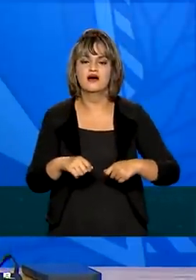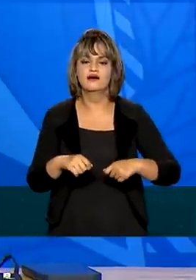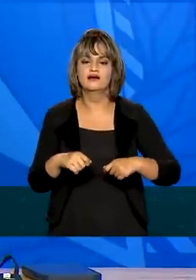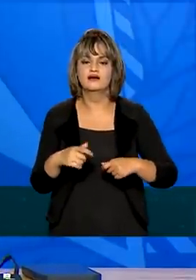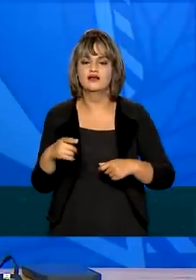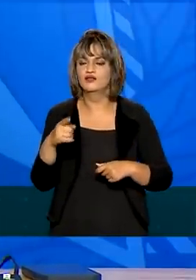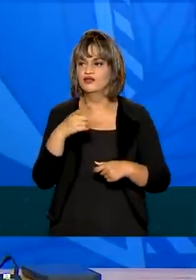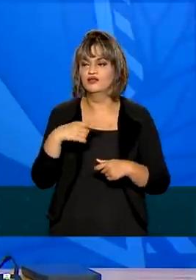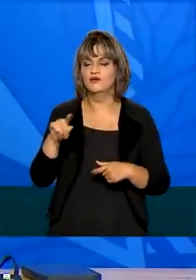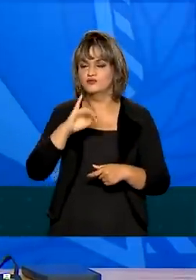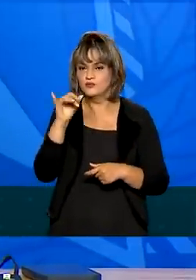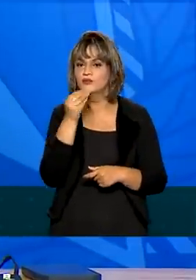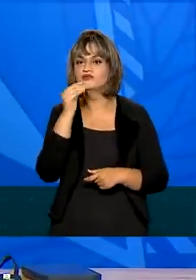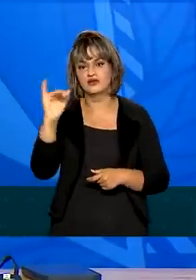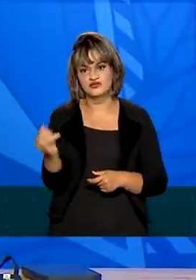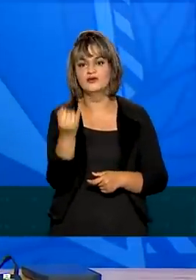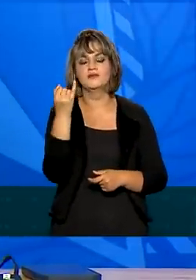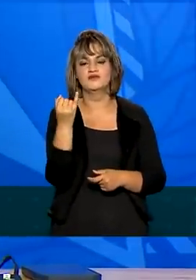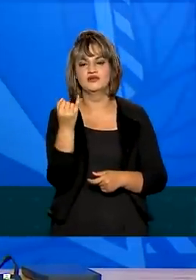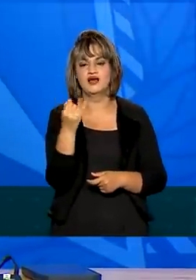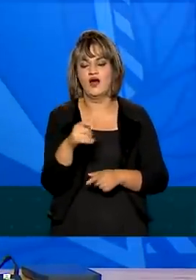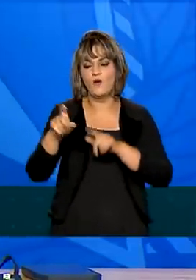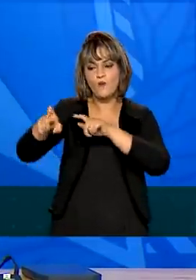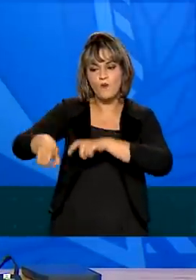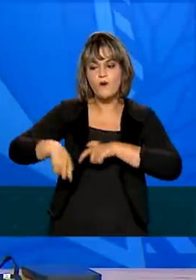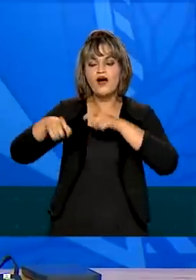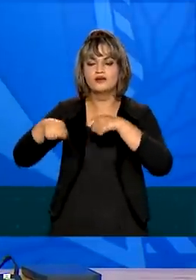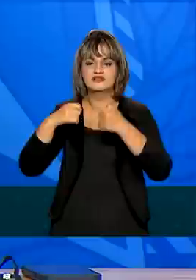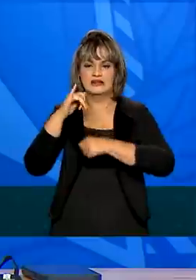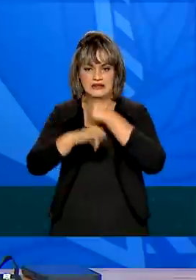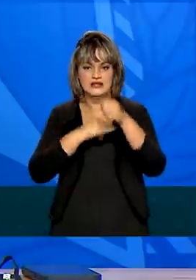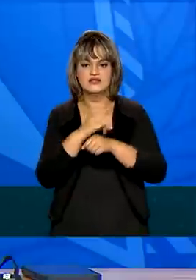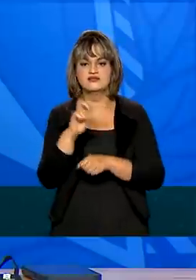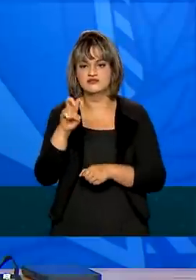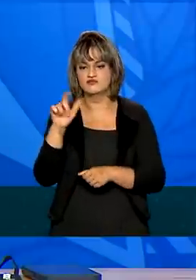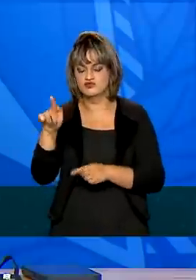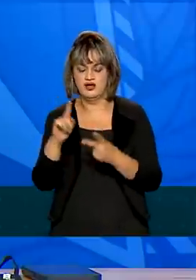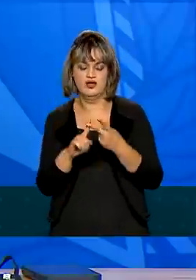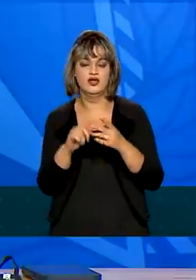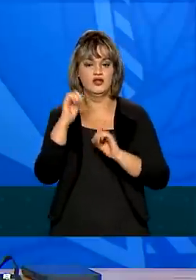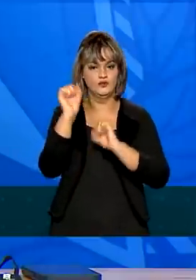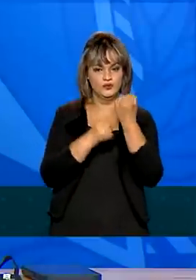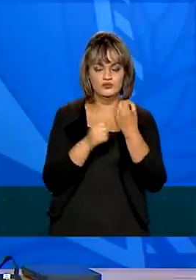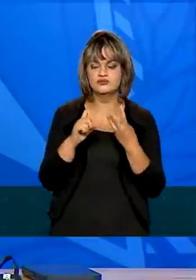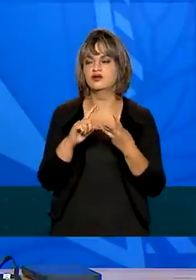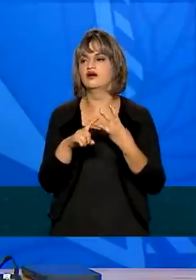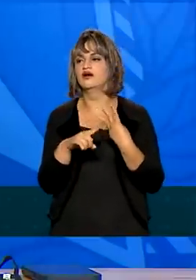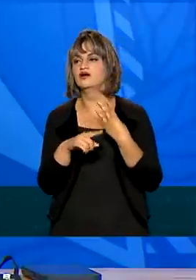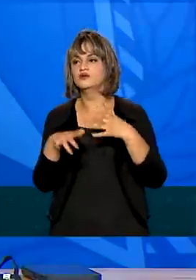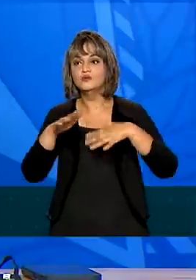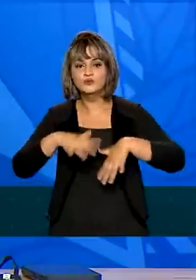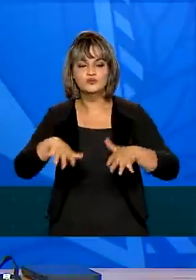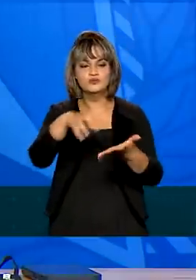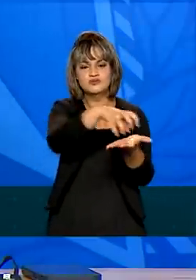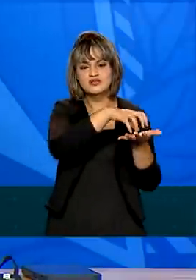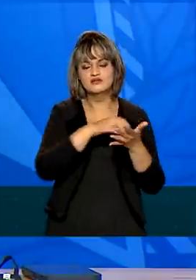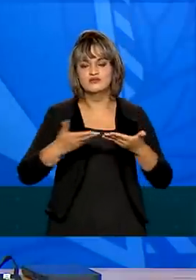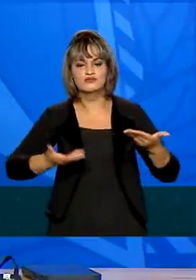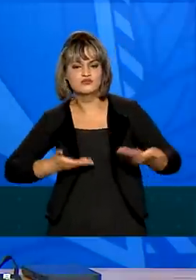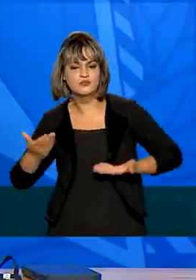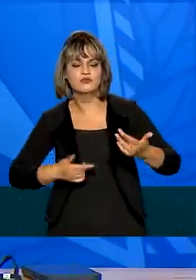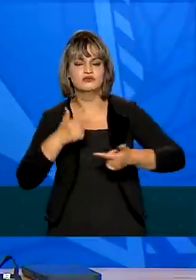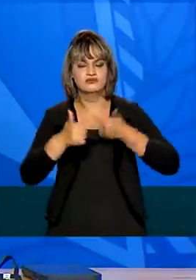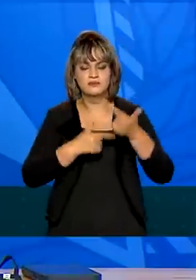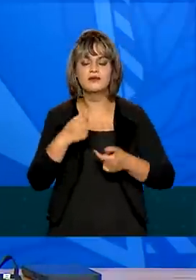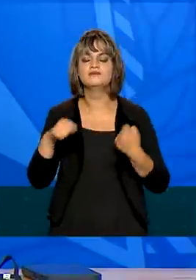perder essa oportunidade. O agro precisa do 5G, as indústrias precisam do 5G, todos os setores produtivos do